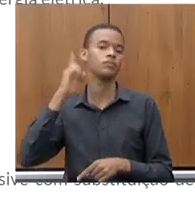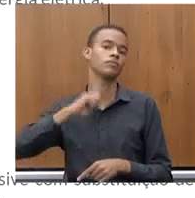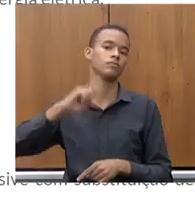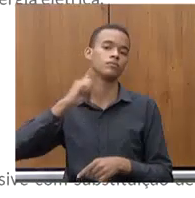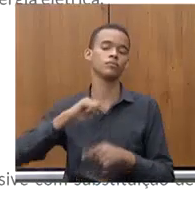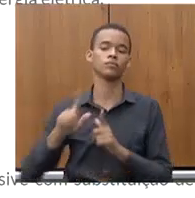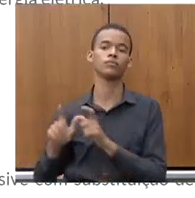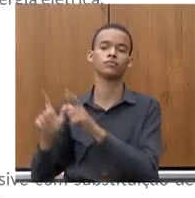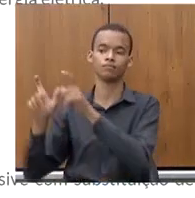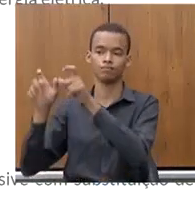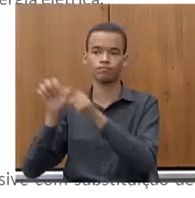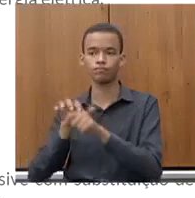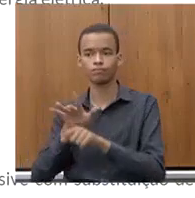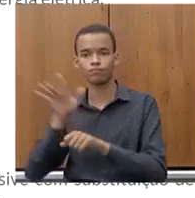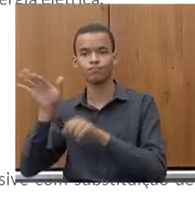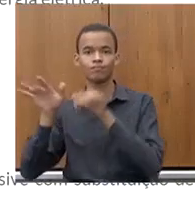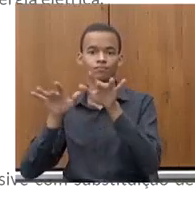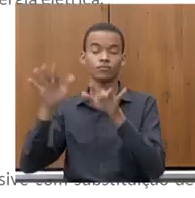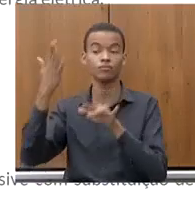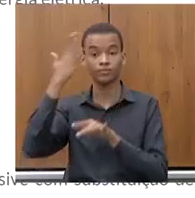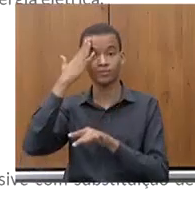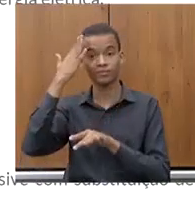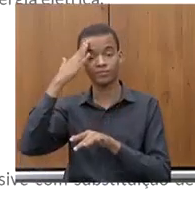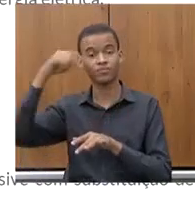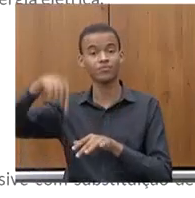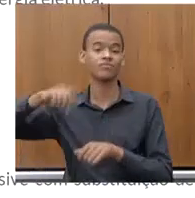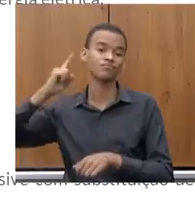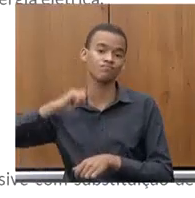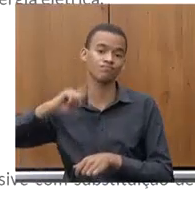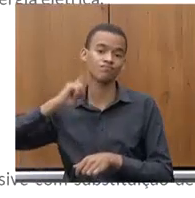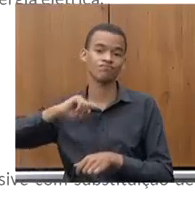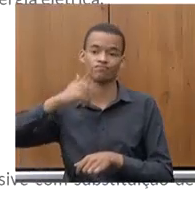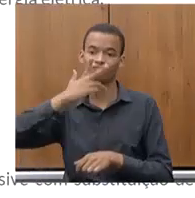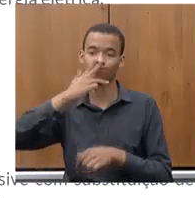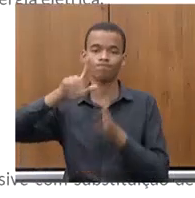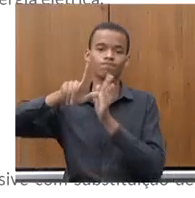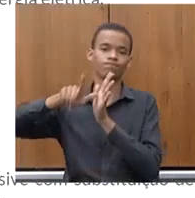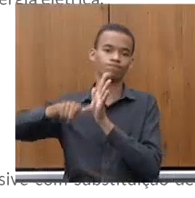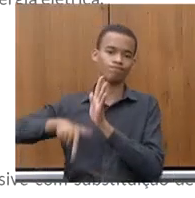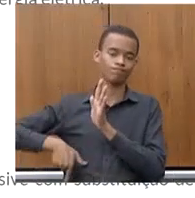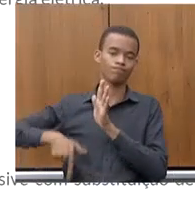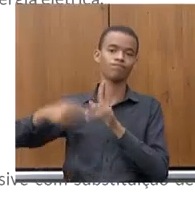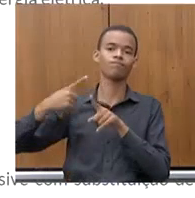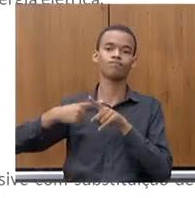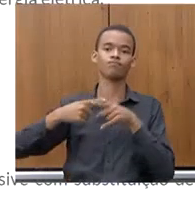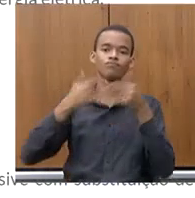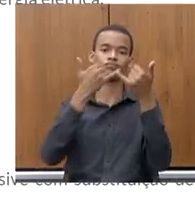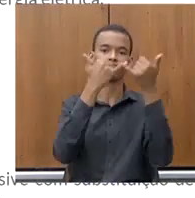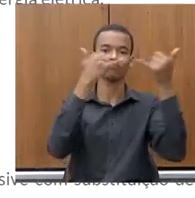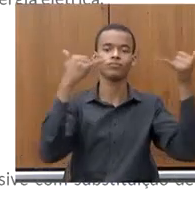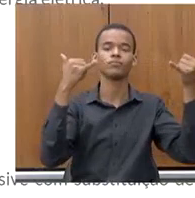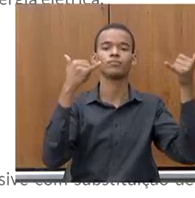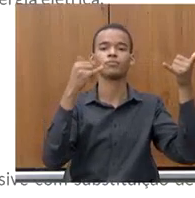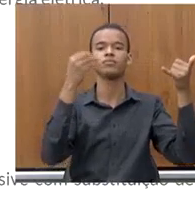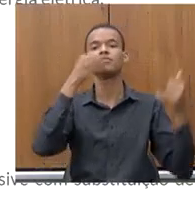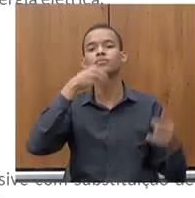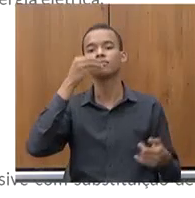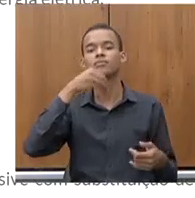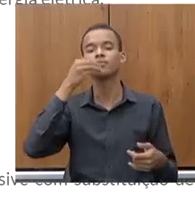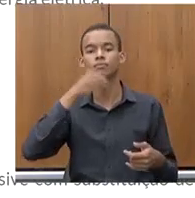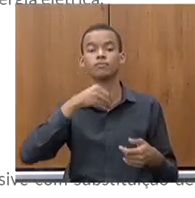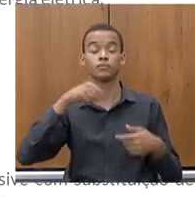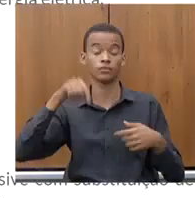dificuldade da expansão da atividade econômica por falta de energia. E a CEMIG cumpre esse papel com